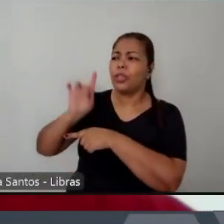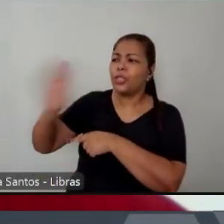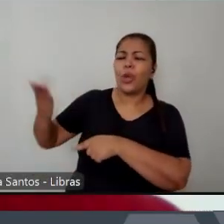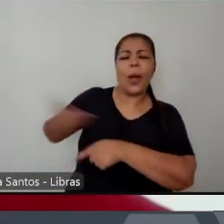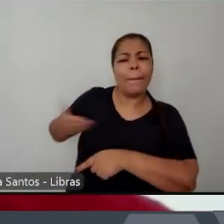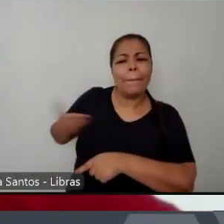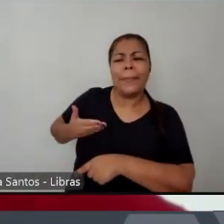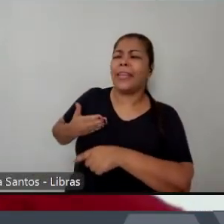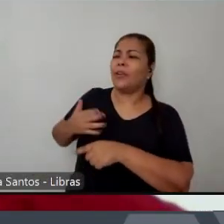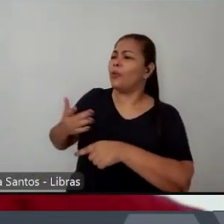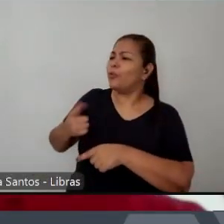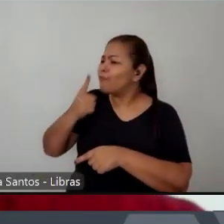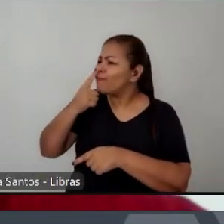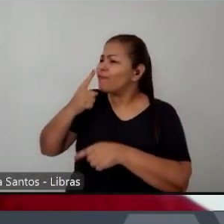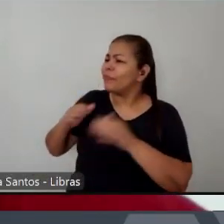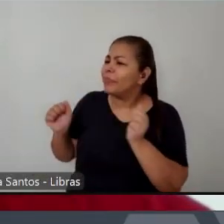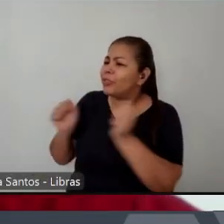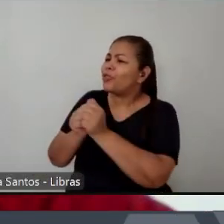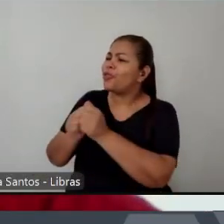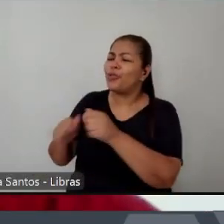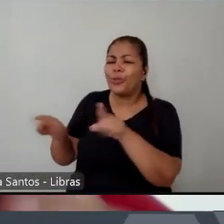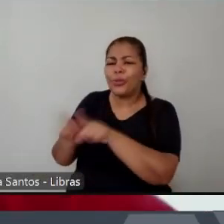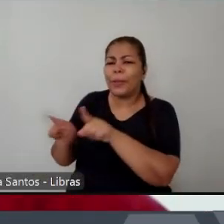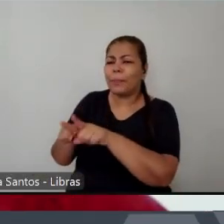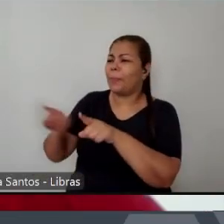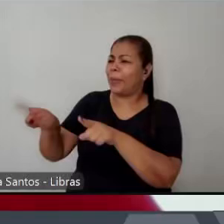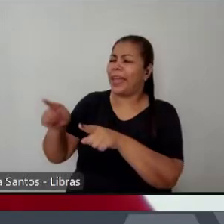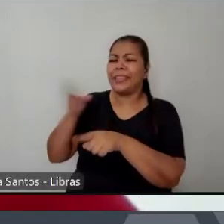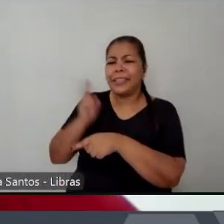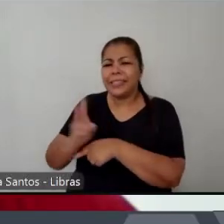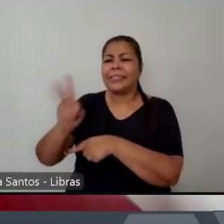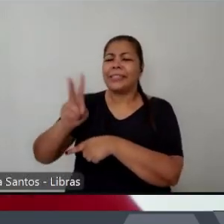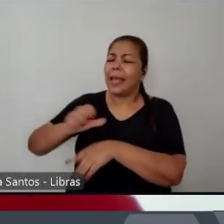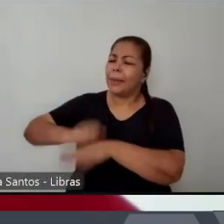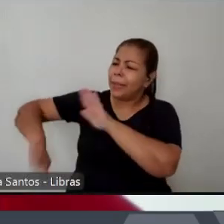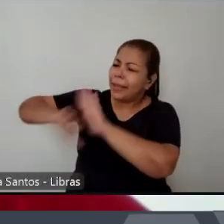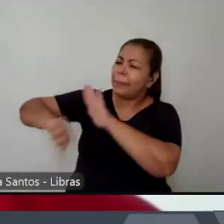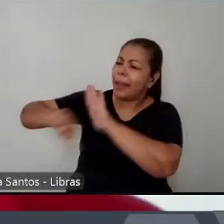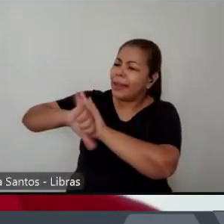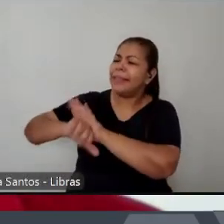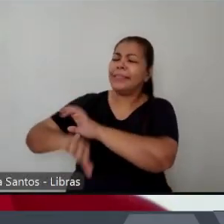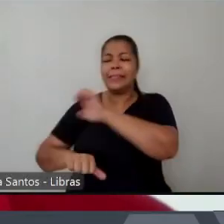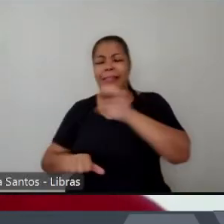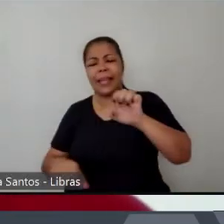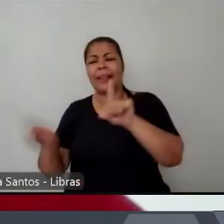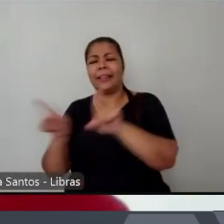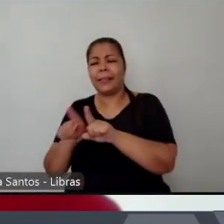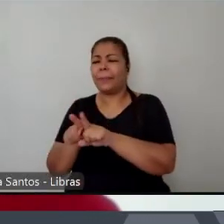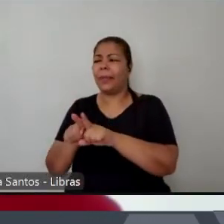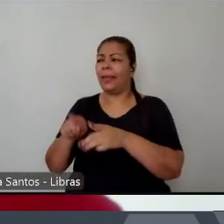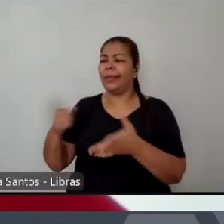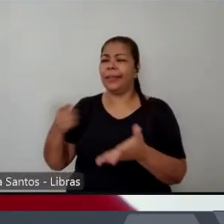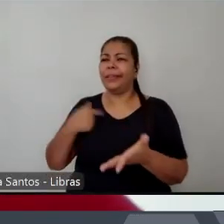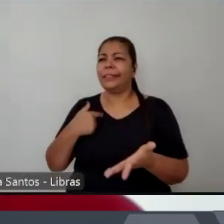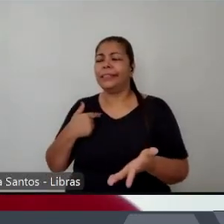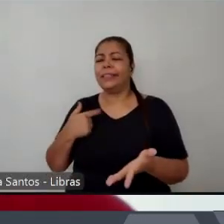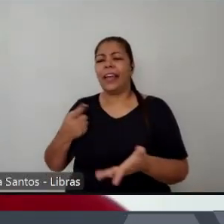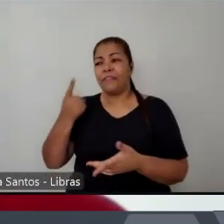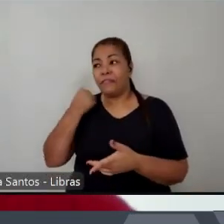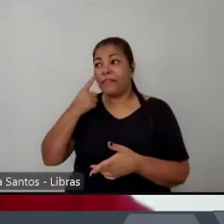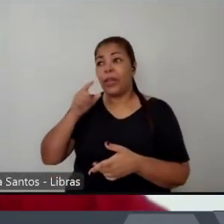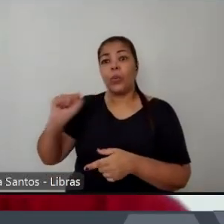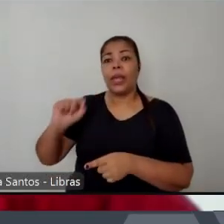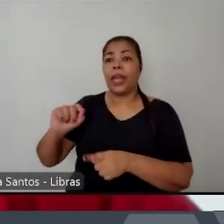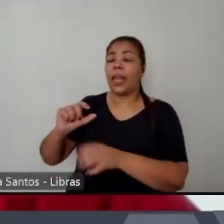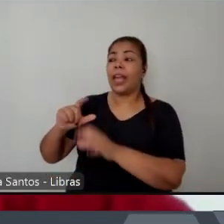criminaliza a política criminaliza a esquerda o socialismo e o comunismo passam a ser vistos como um palavrão e o